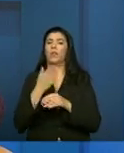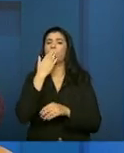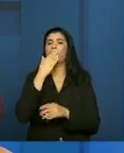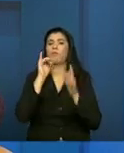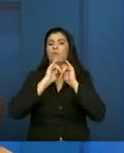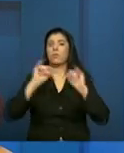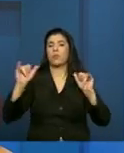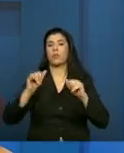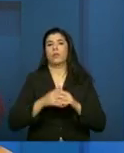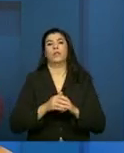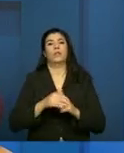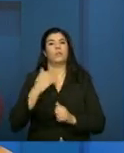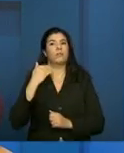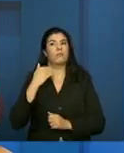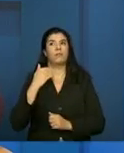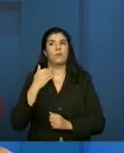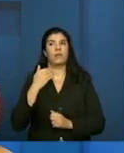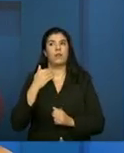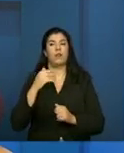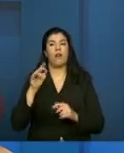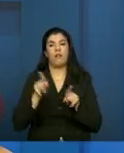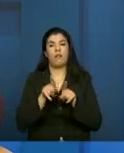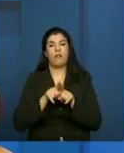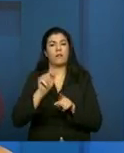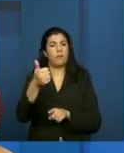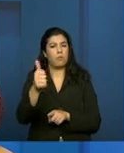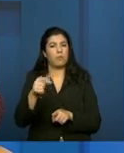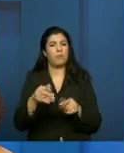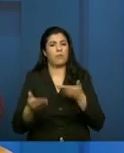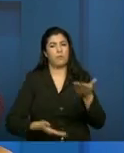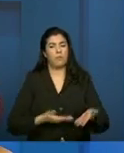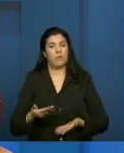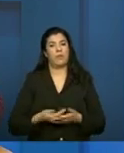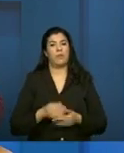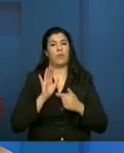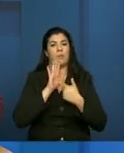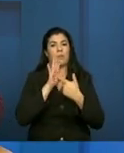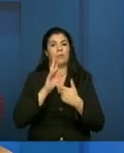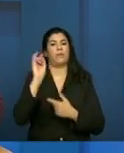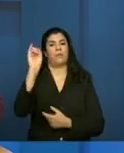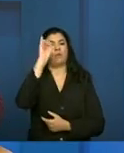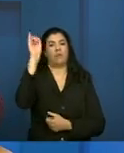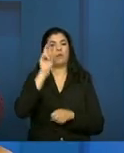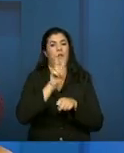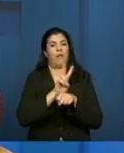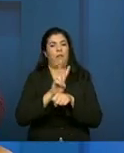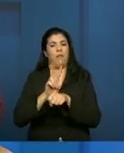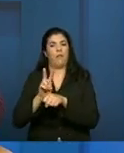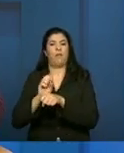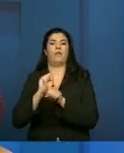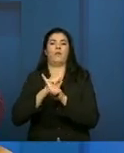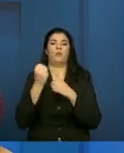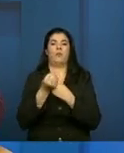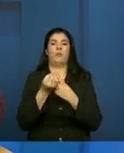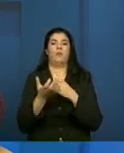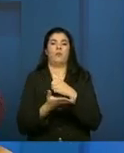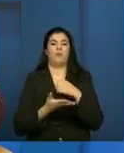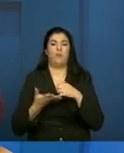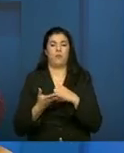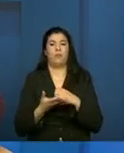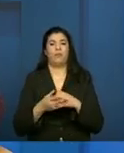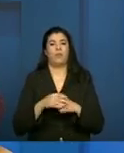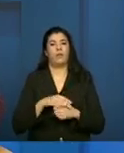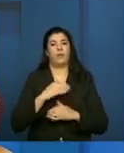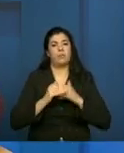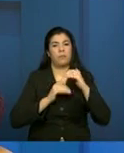a dados qualificados. Então, por isso, a gente reafirma a importância da vigilância socioassistencial, que a gente está construindo isso